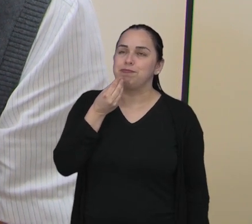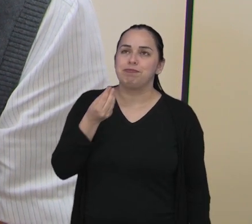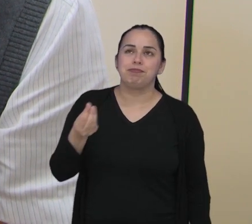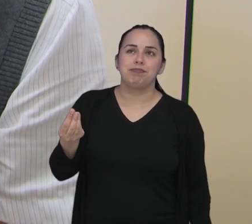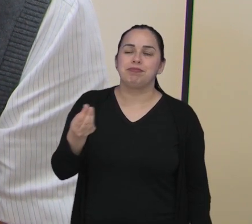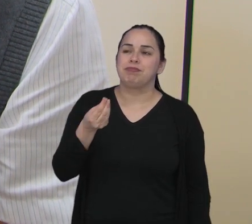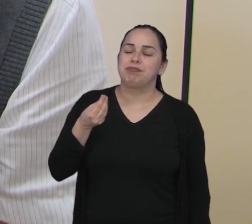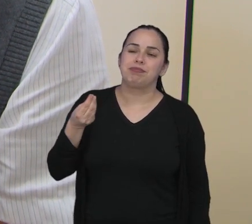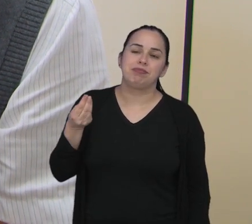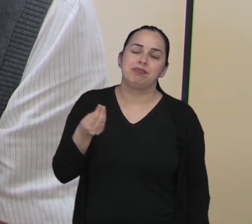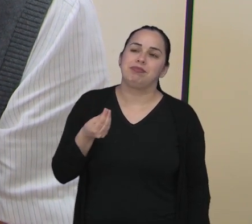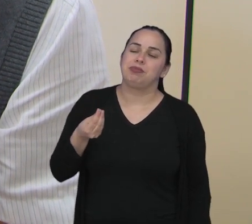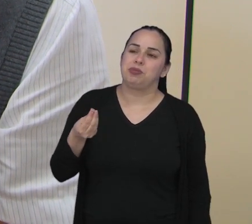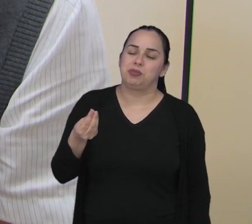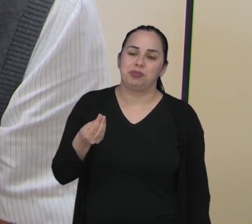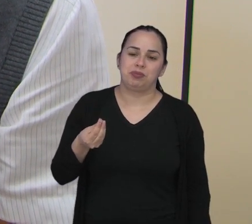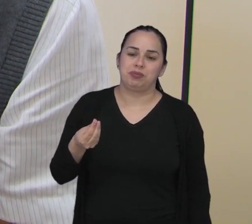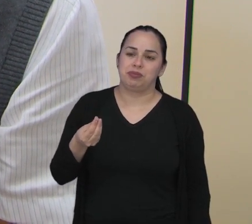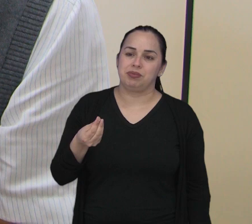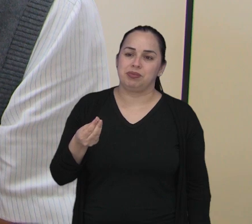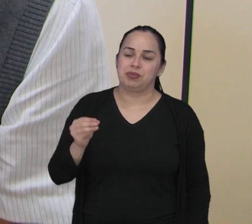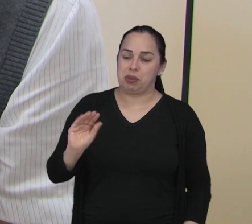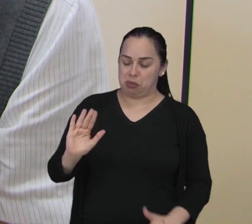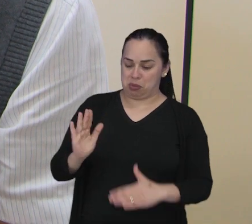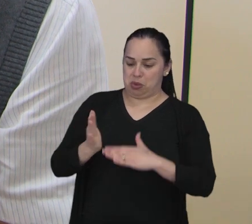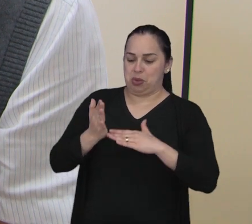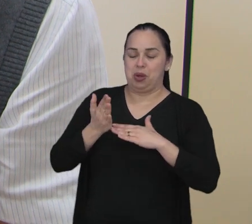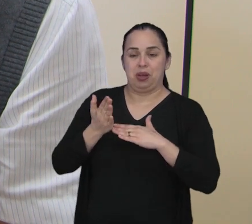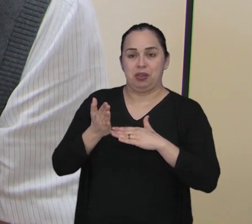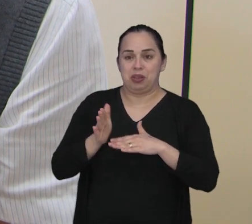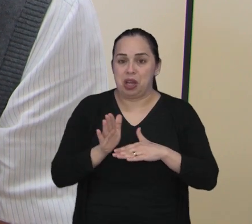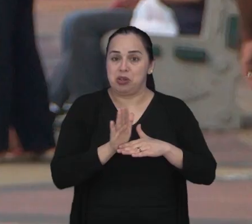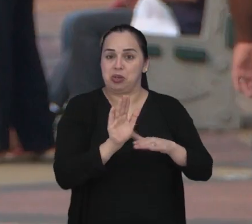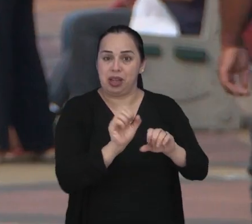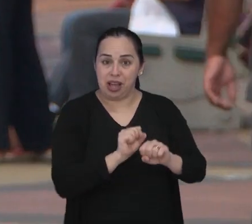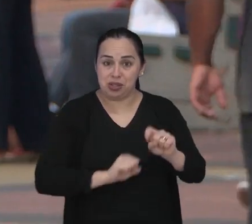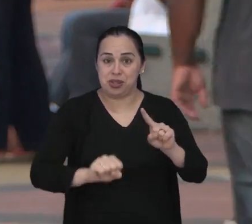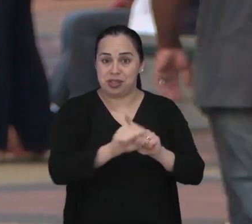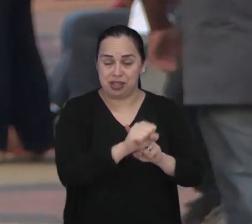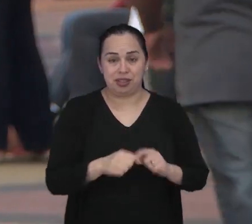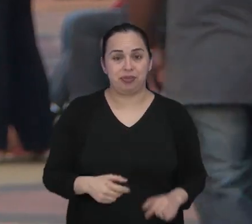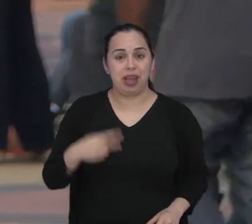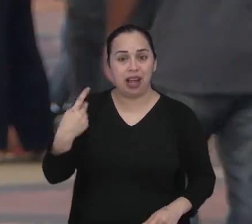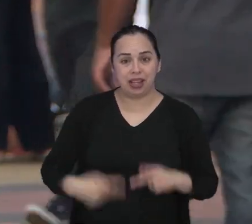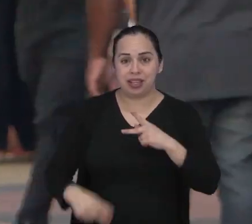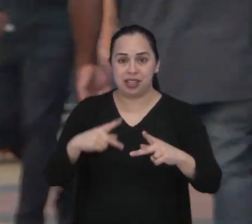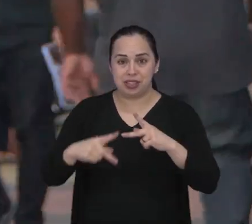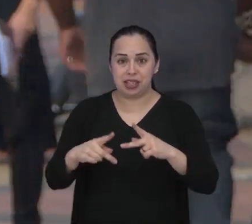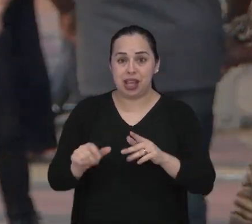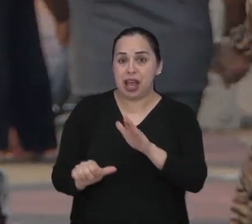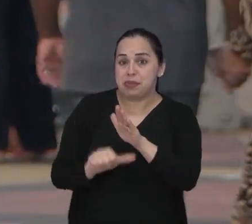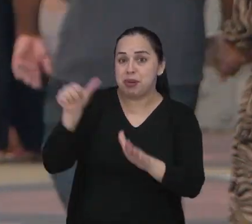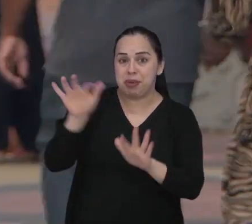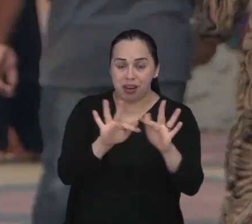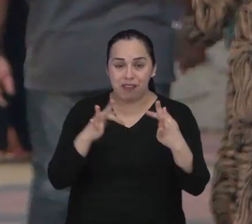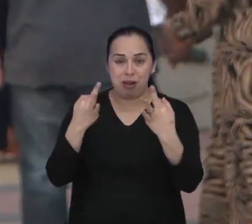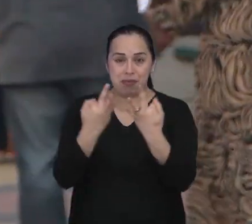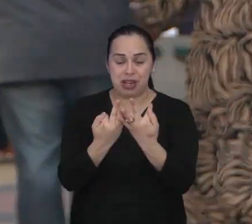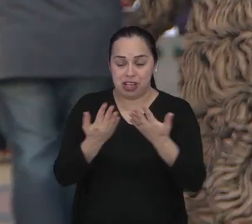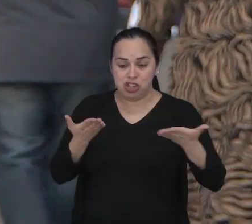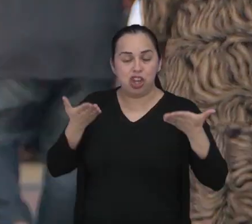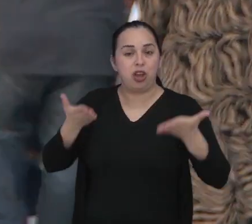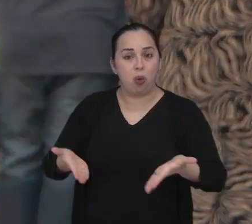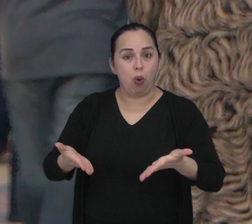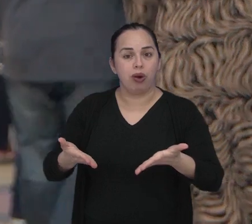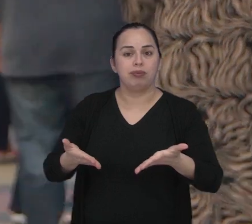dos maiores benefícios para a sociedade. Em São José dos Campos, as primeiras famílias japonesas a se